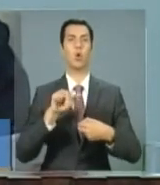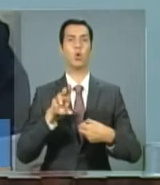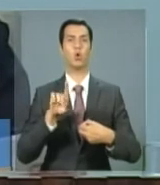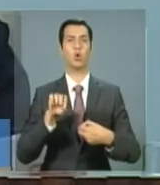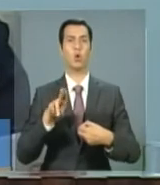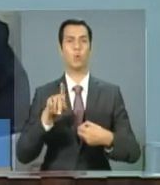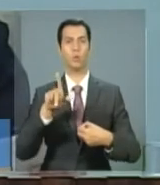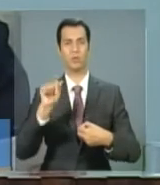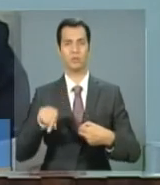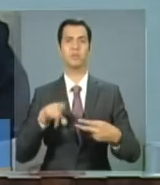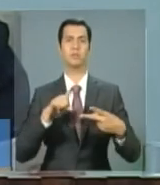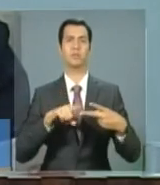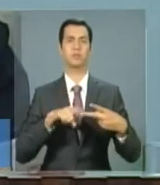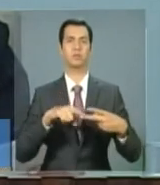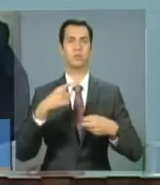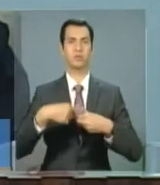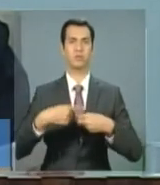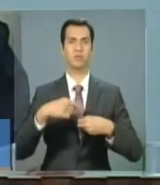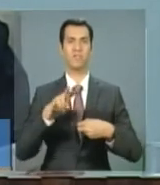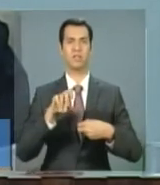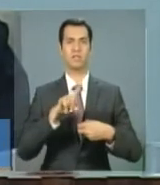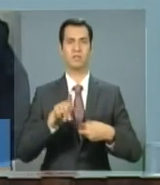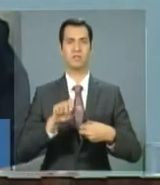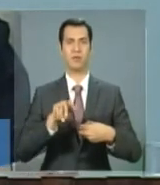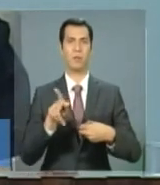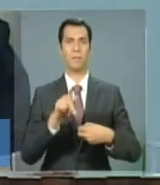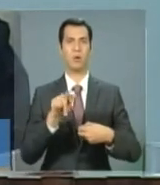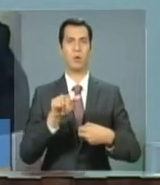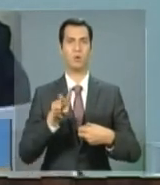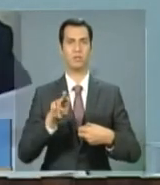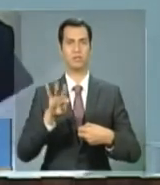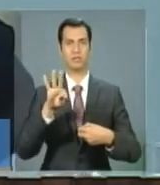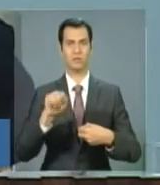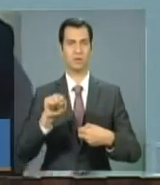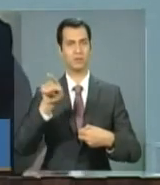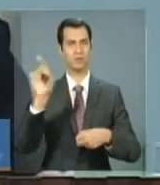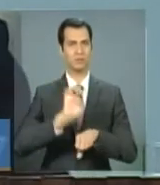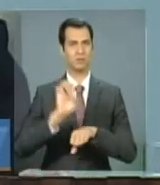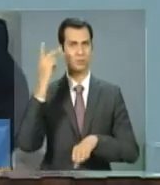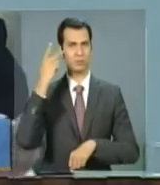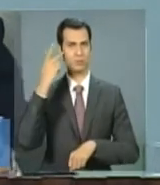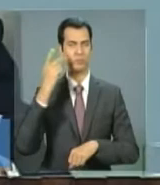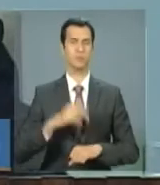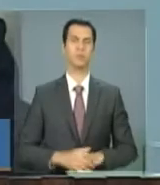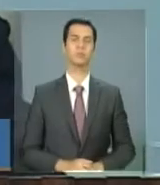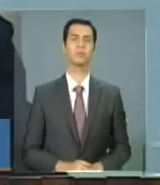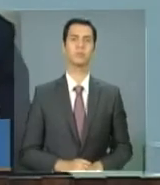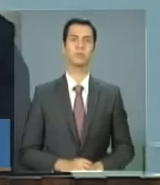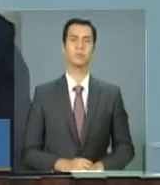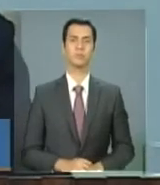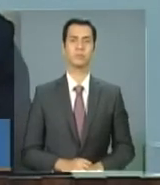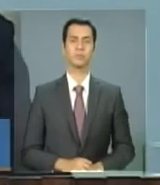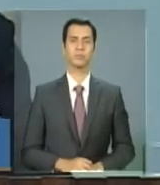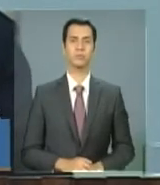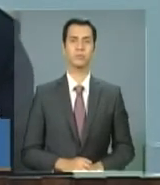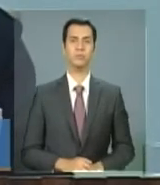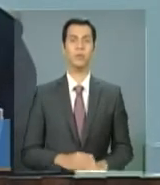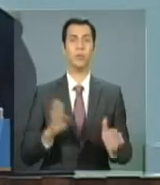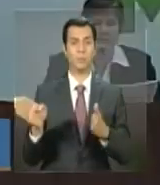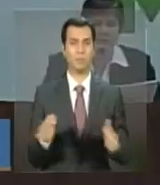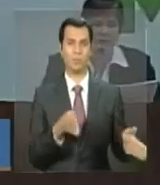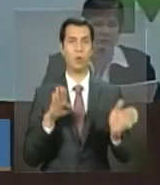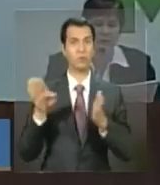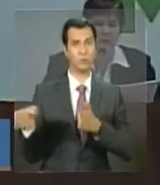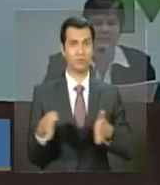Grosso, e o município de Várzea Paulista, em São Paulo. Neste segundo bloco, a ministra